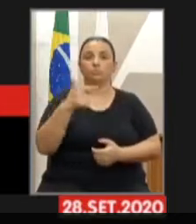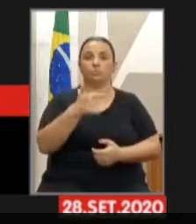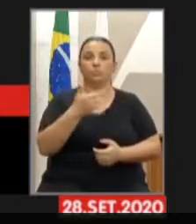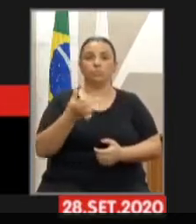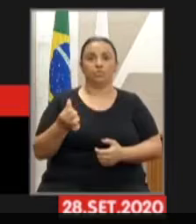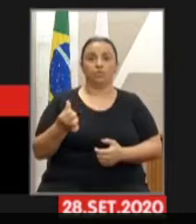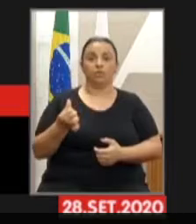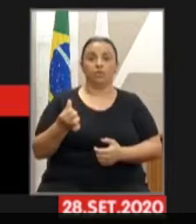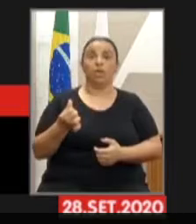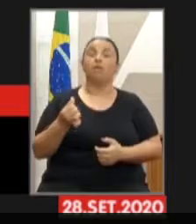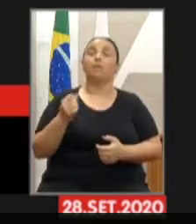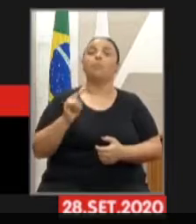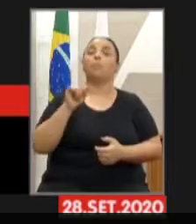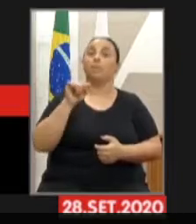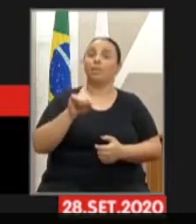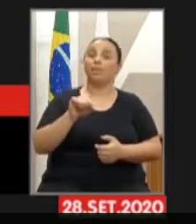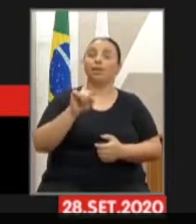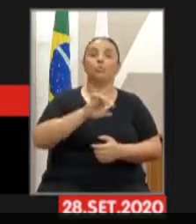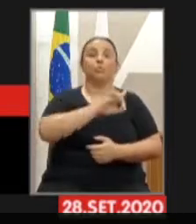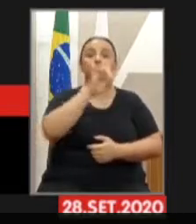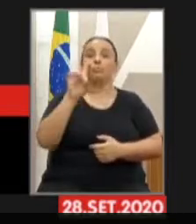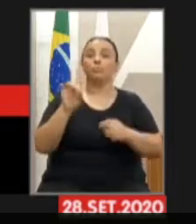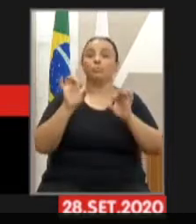importante para a gente enquanto